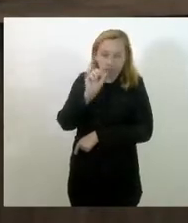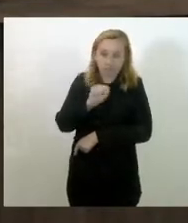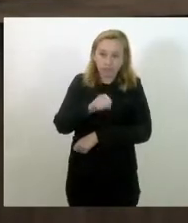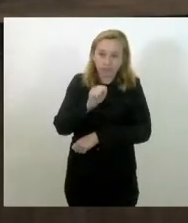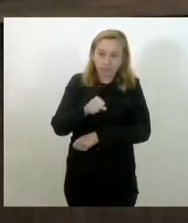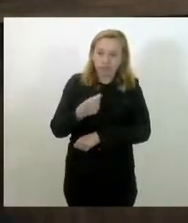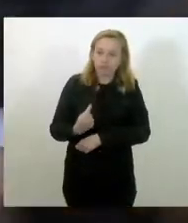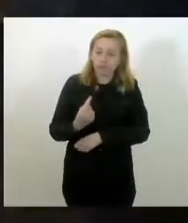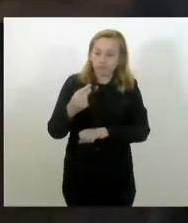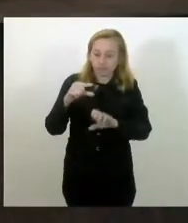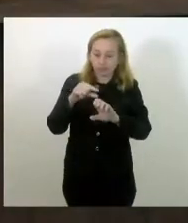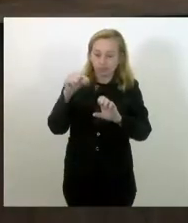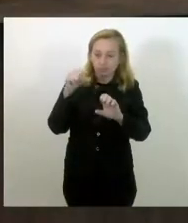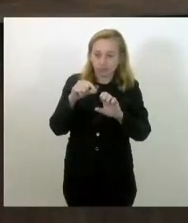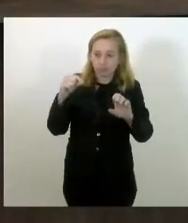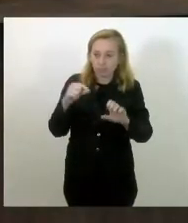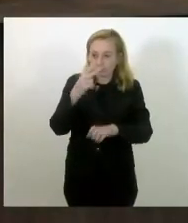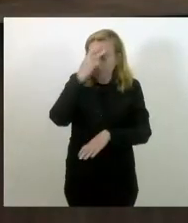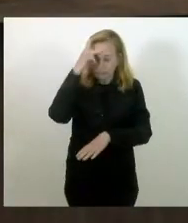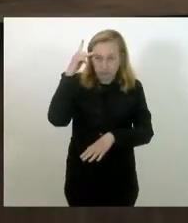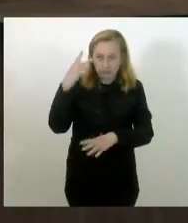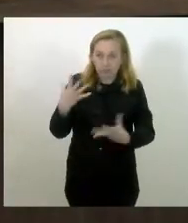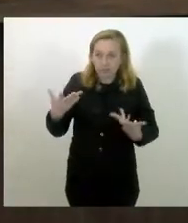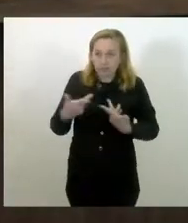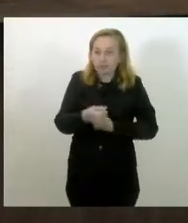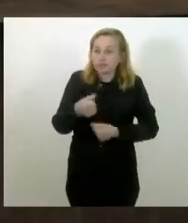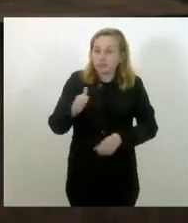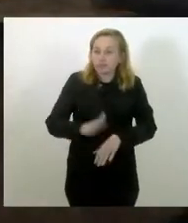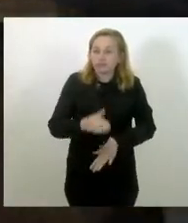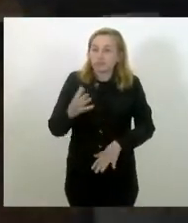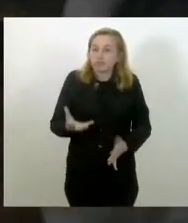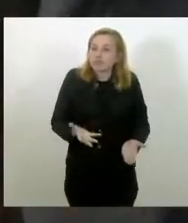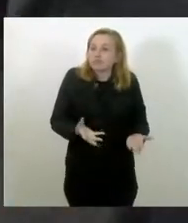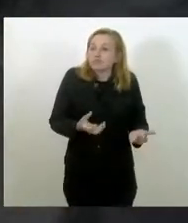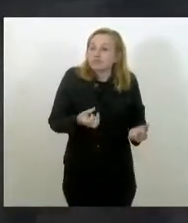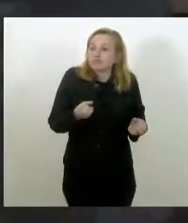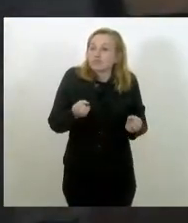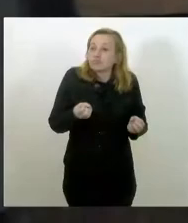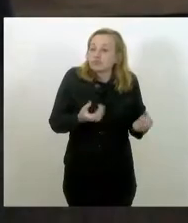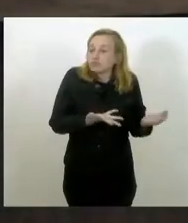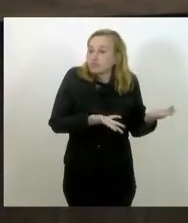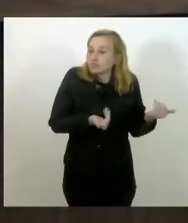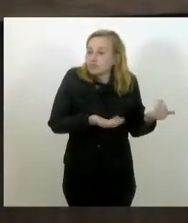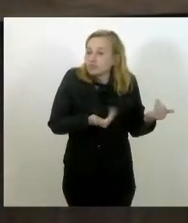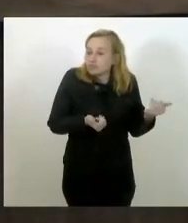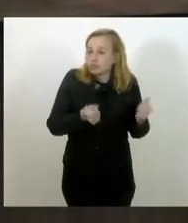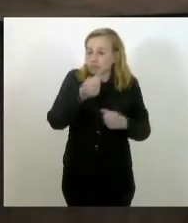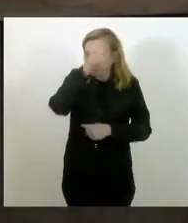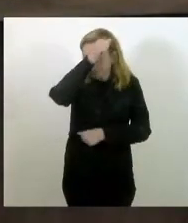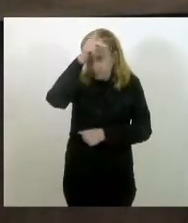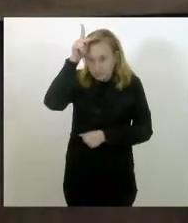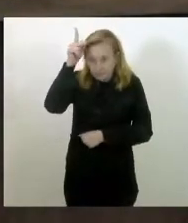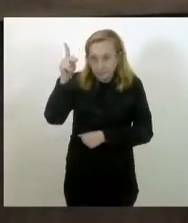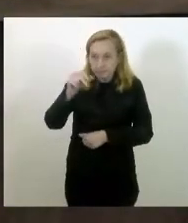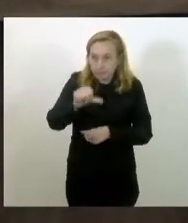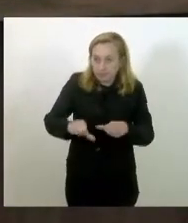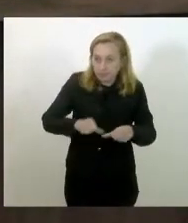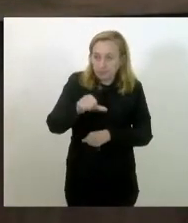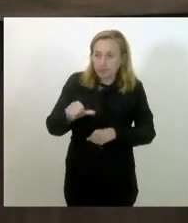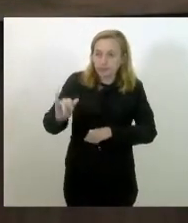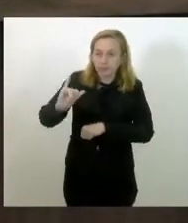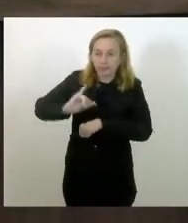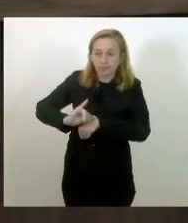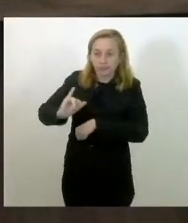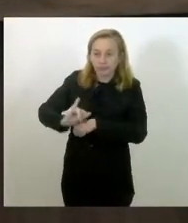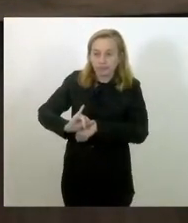dinâmica, maravilhosa, é o mais jovem dos prefeitos, e está transformando Areal na capital